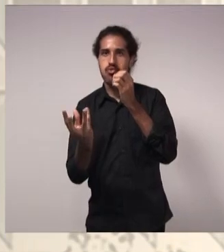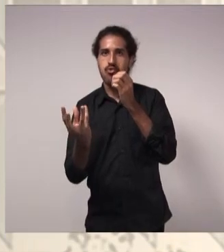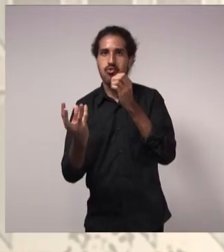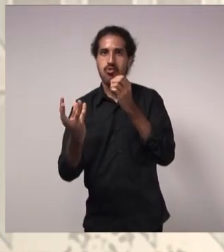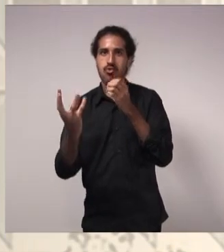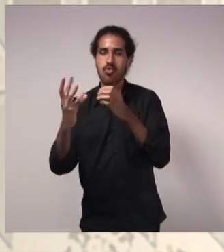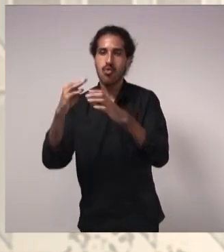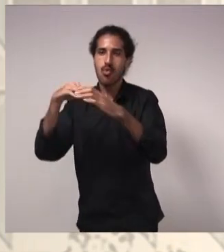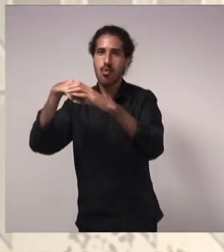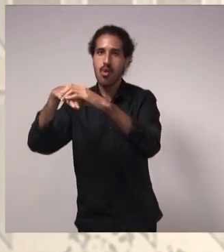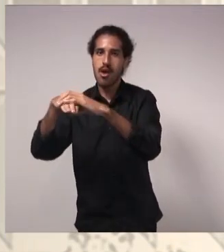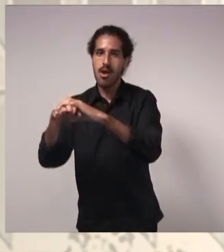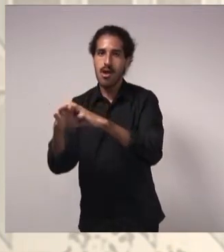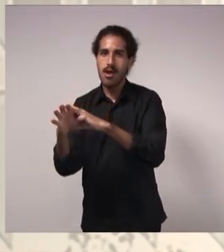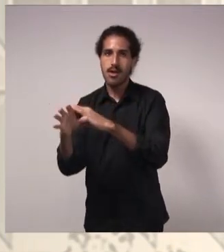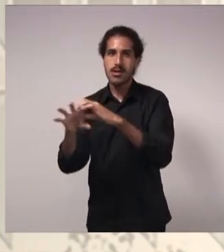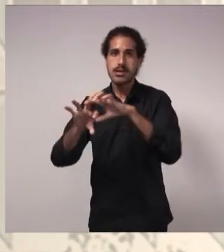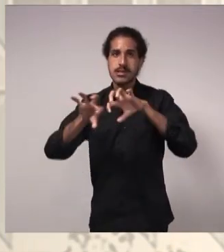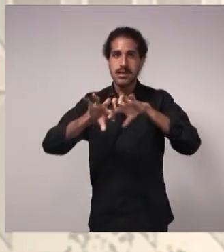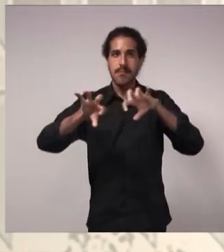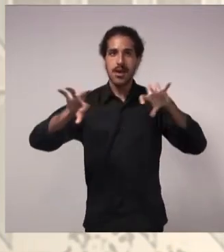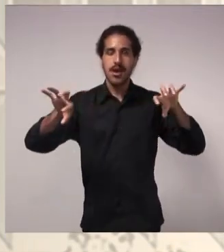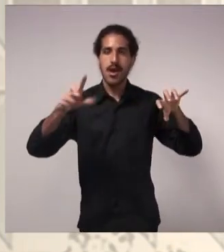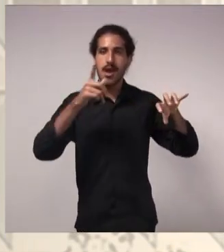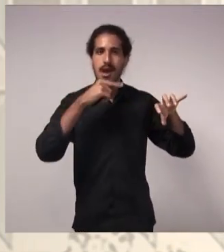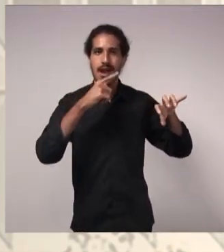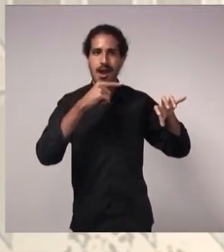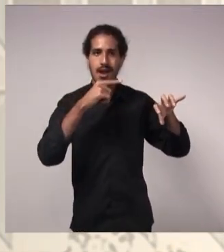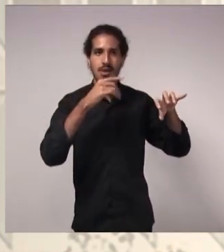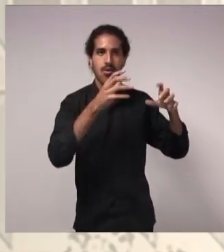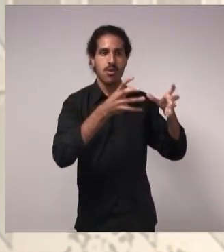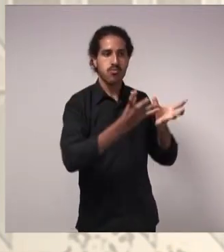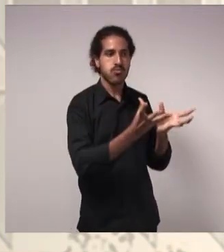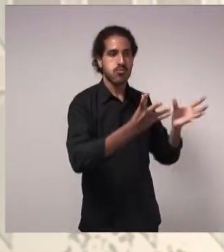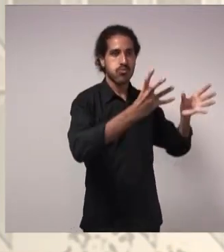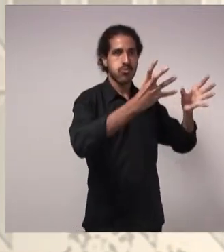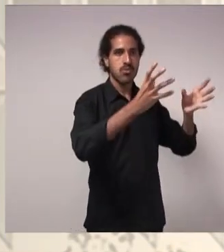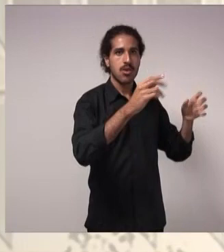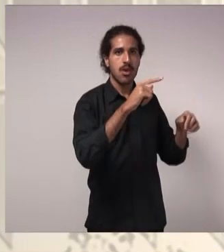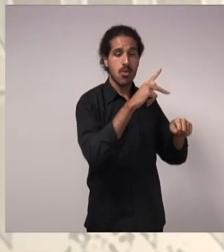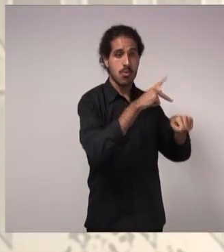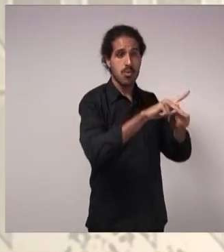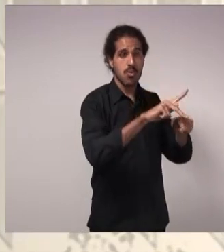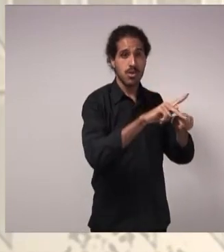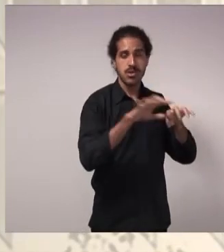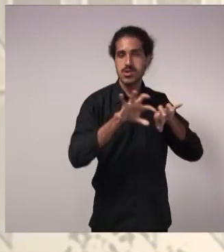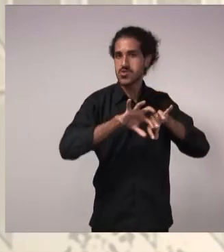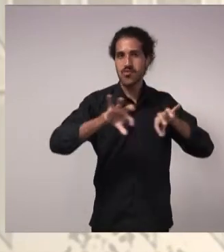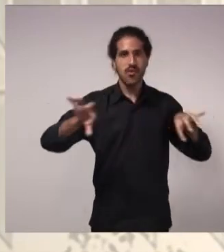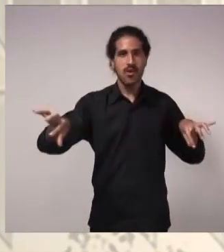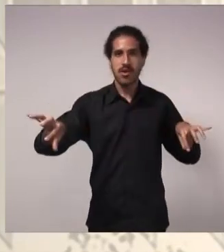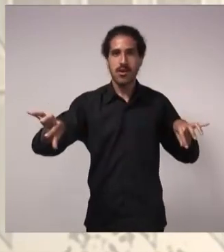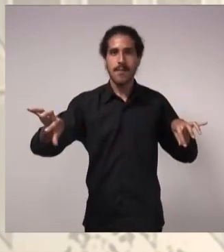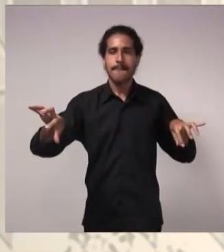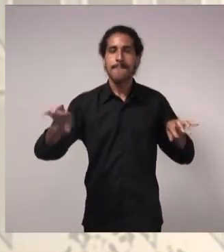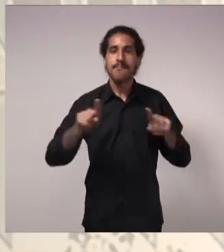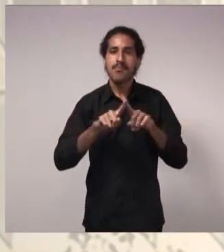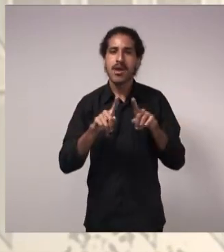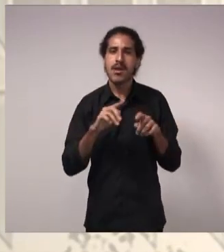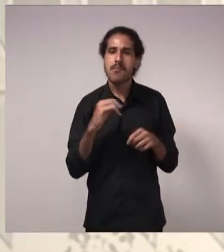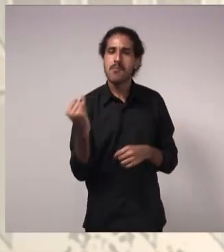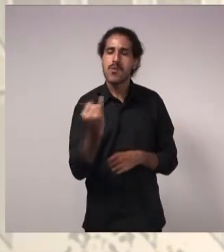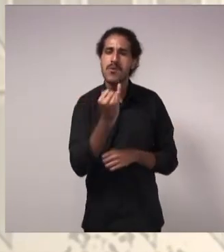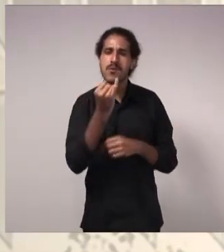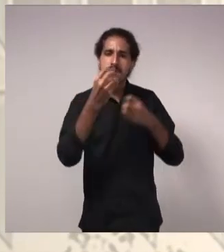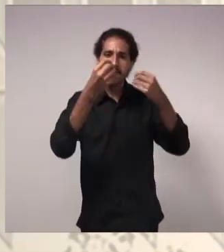distribuição, separado da caixa d'água potável. Nessa situação, vale a pena destacar que